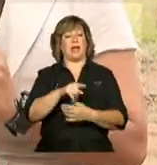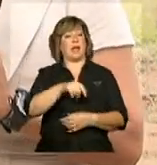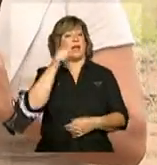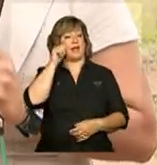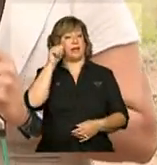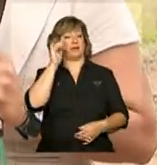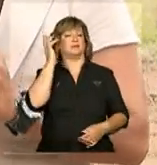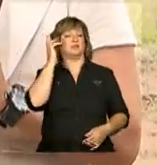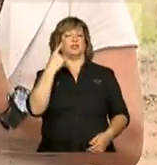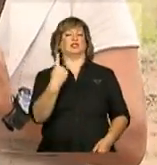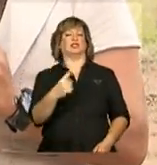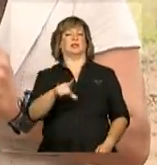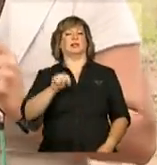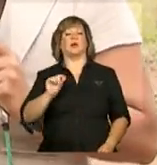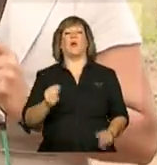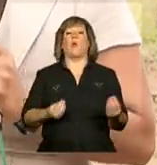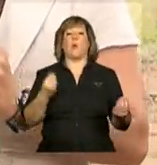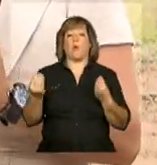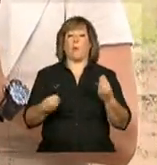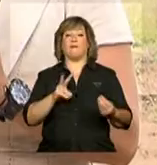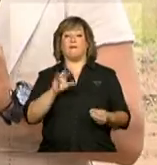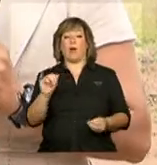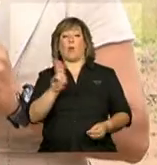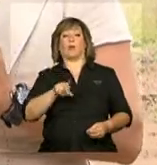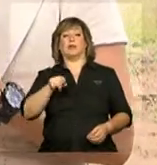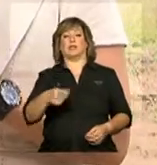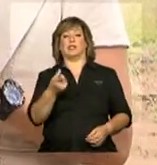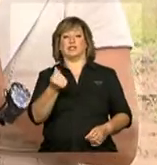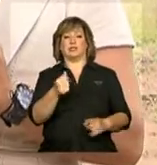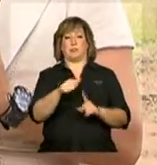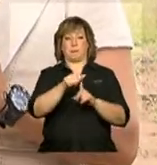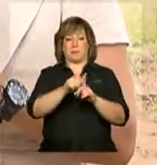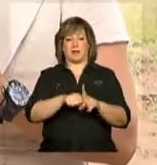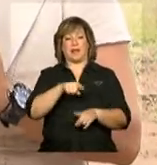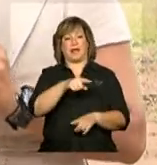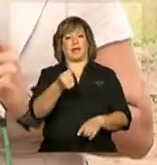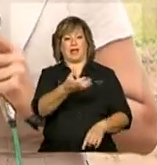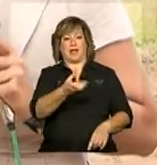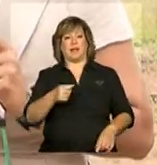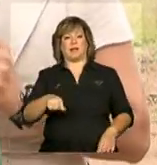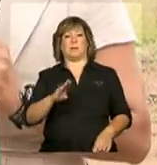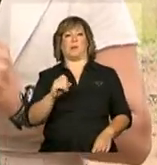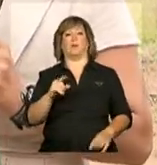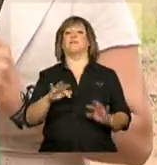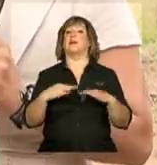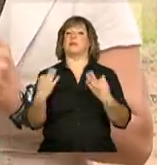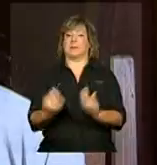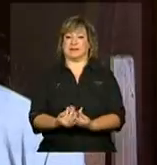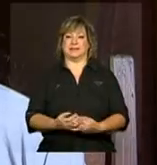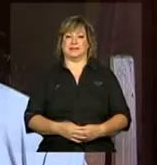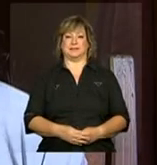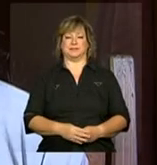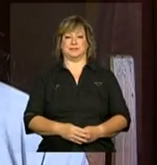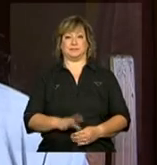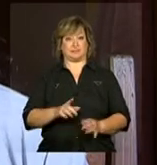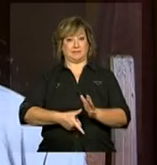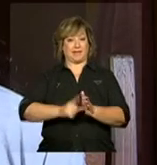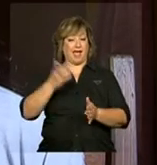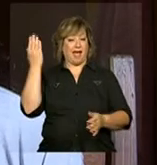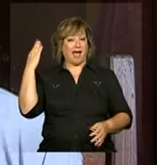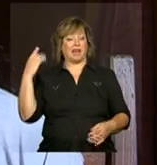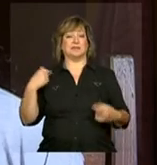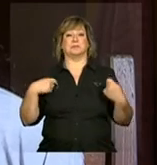decide sozinha como vai ser gasta a renda mensal que ela recebe do programa Bolsa Família. Antes eu